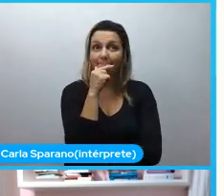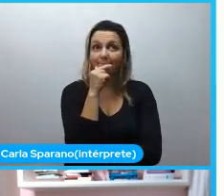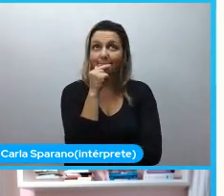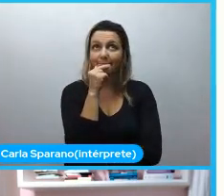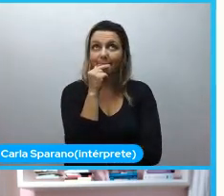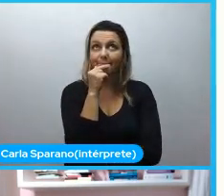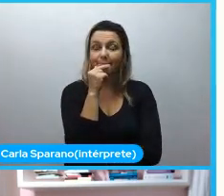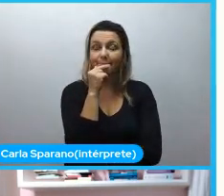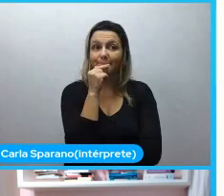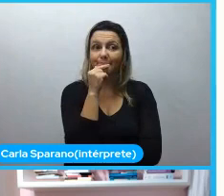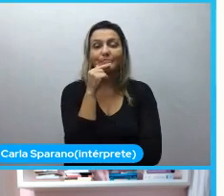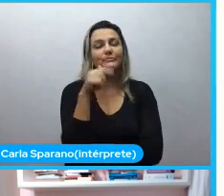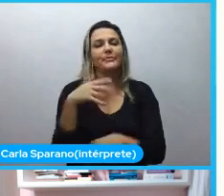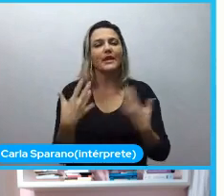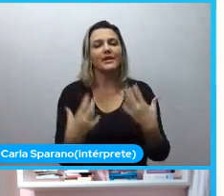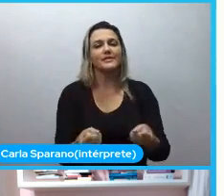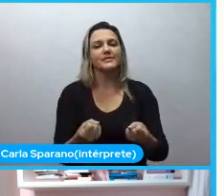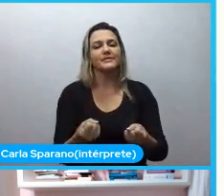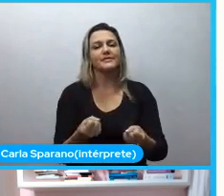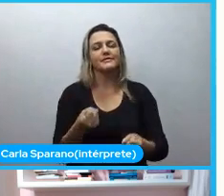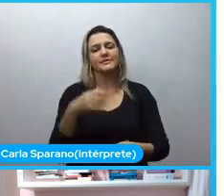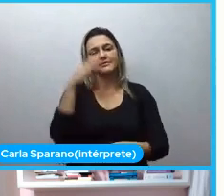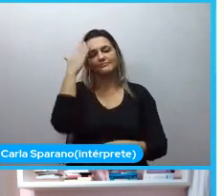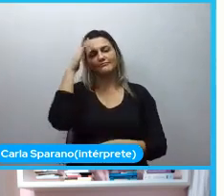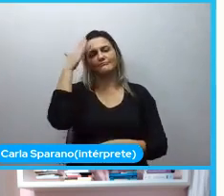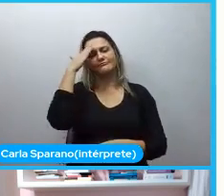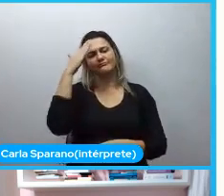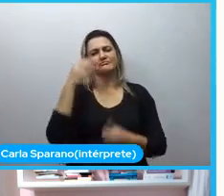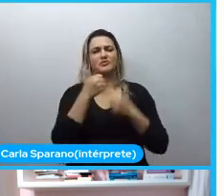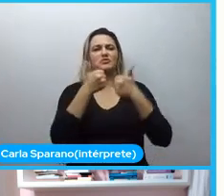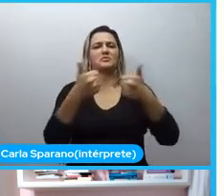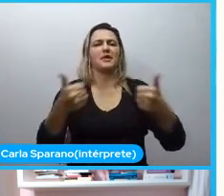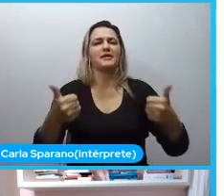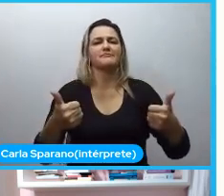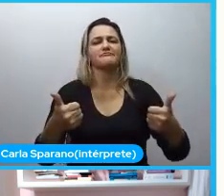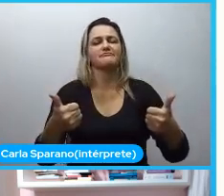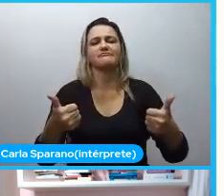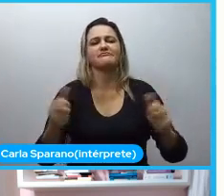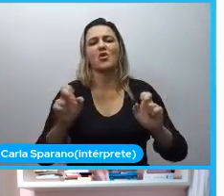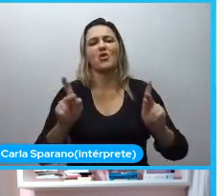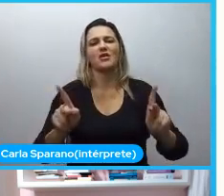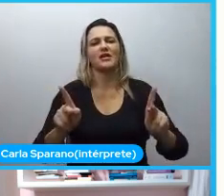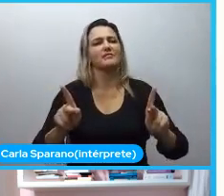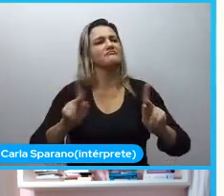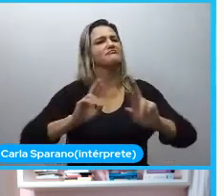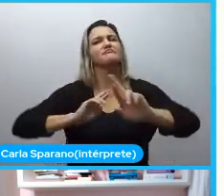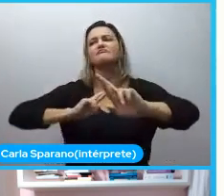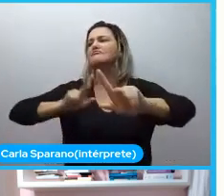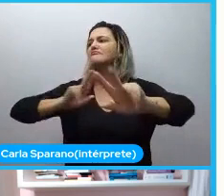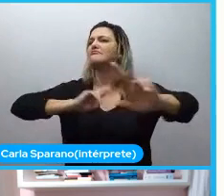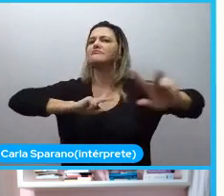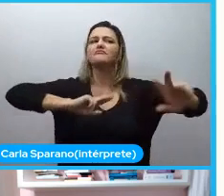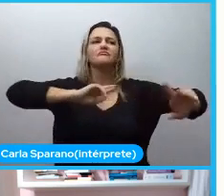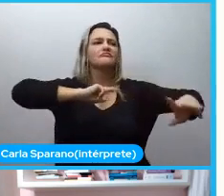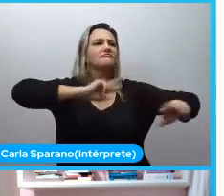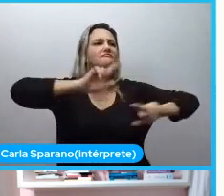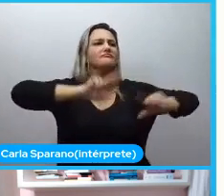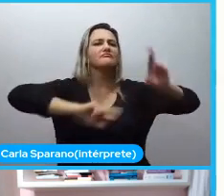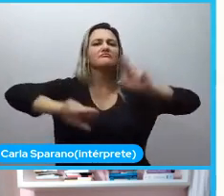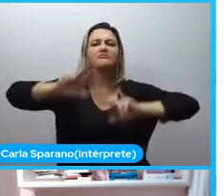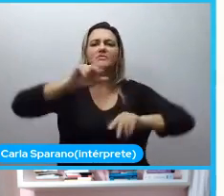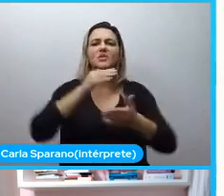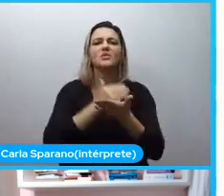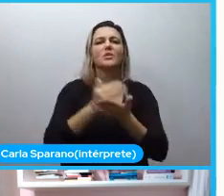sabe que a gente aceita que a gente entende que está tudo bem ser diferente está tudo bem a gente começar a pensar